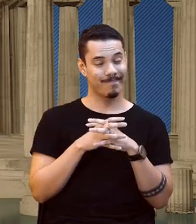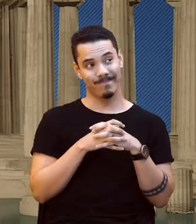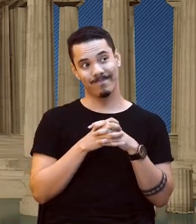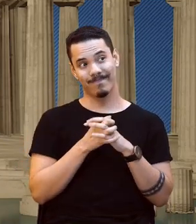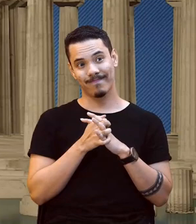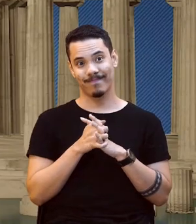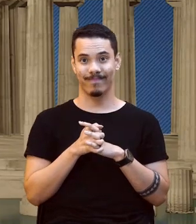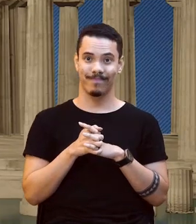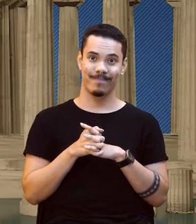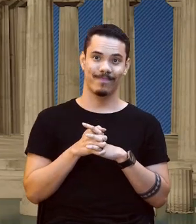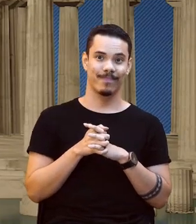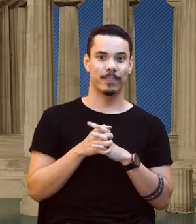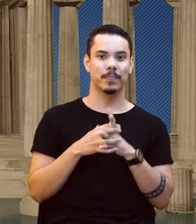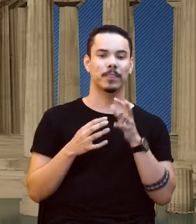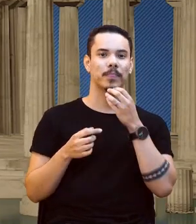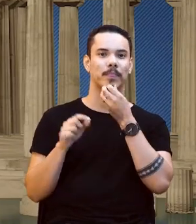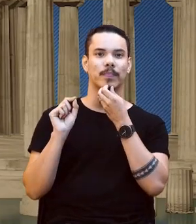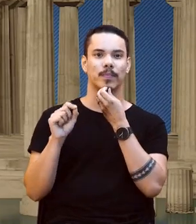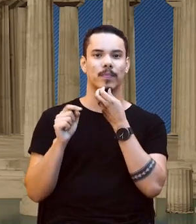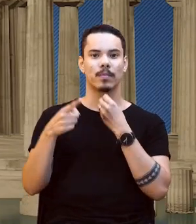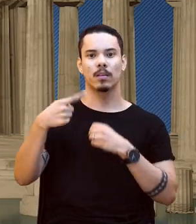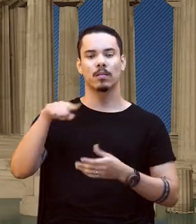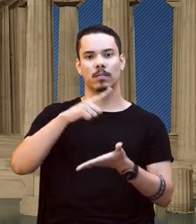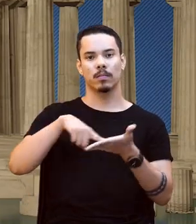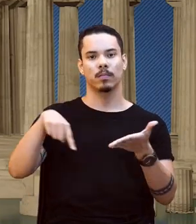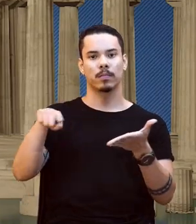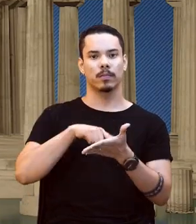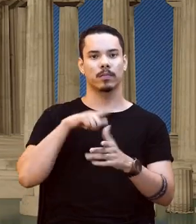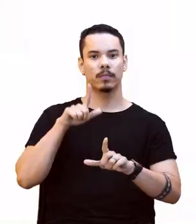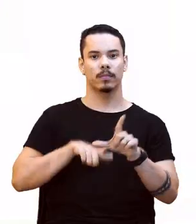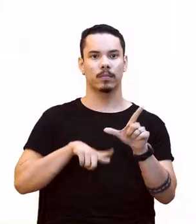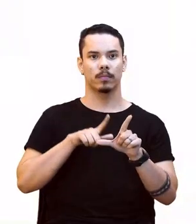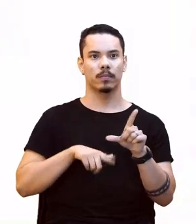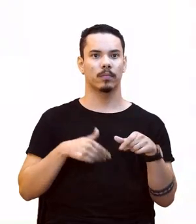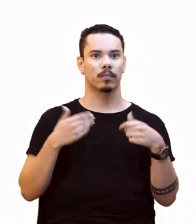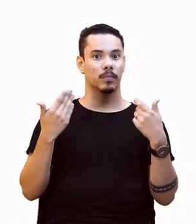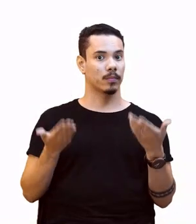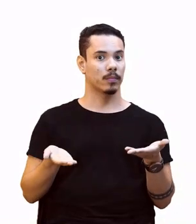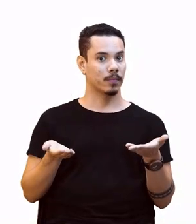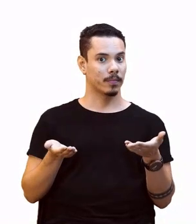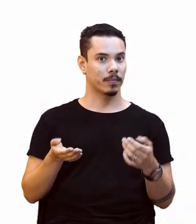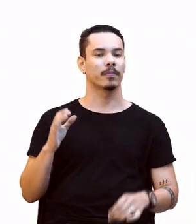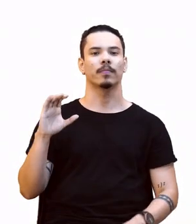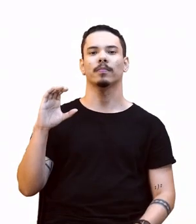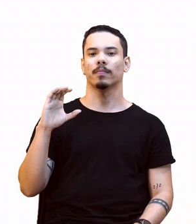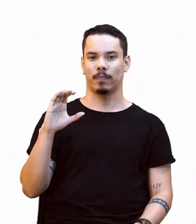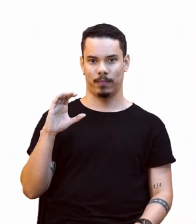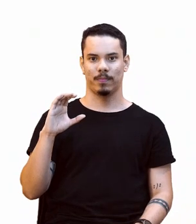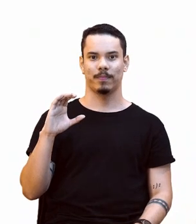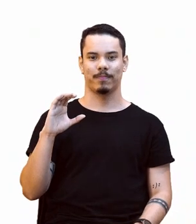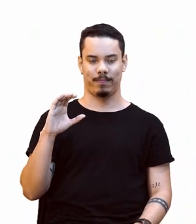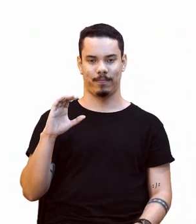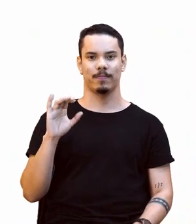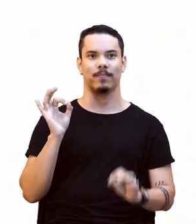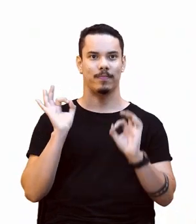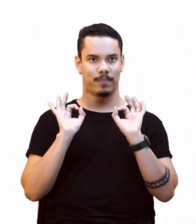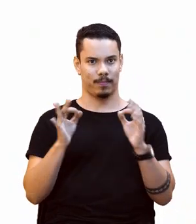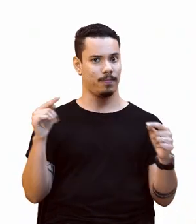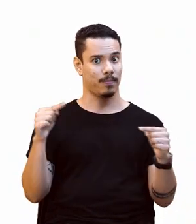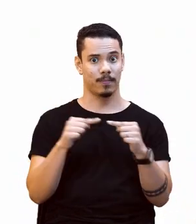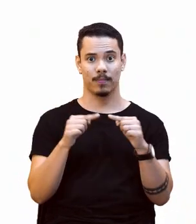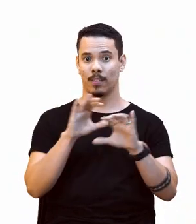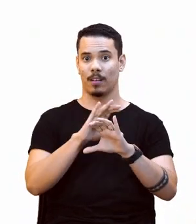Então, quem optou pela alternativa, pela letra? Vamos lá? Olha aí, gente, a letra C, a mais adequada.